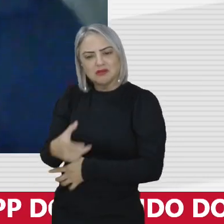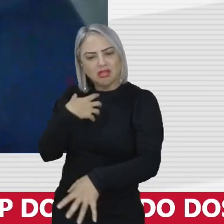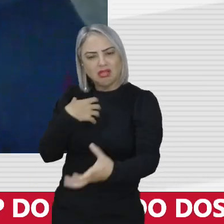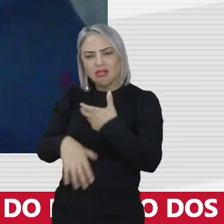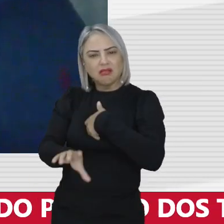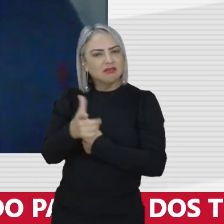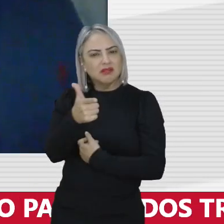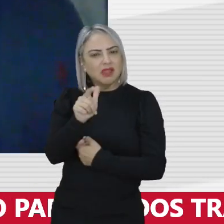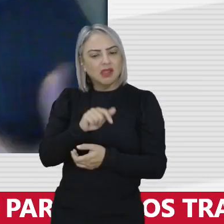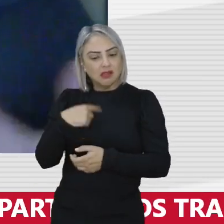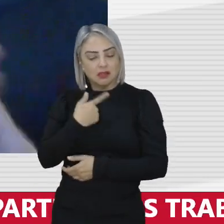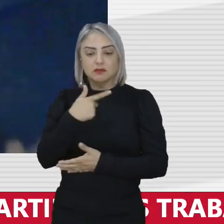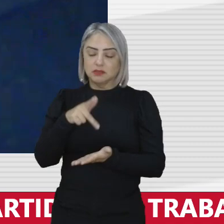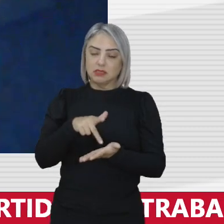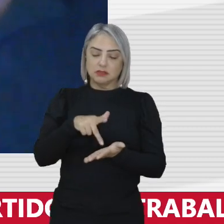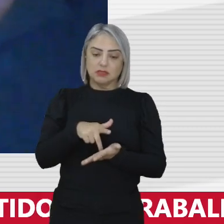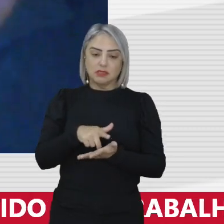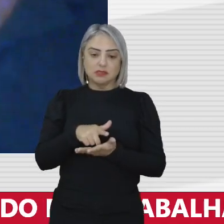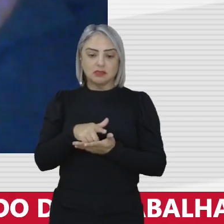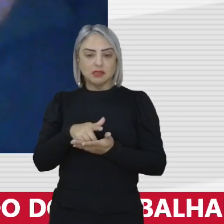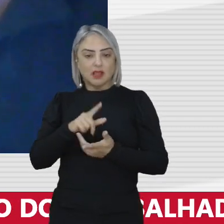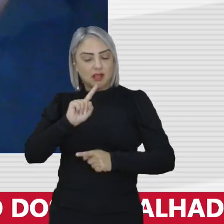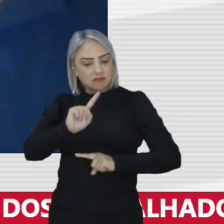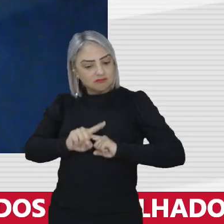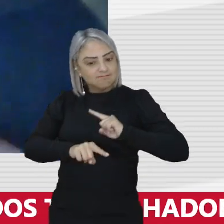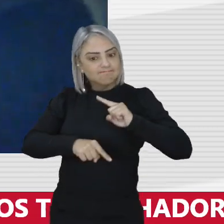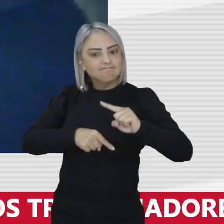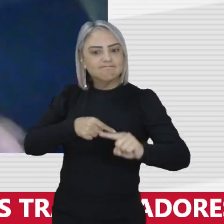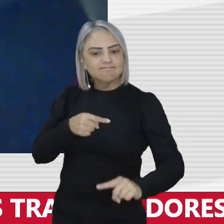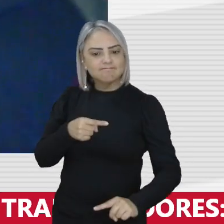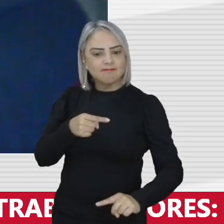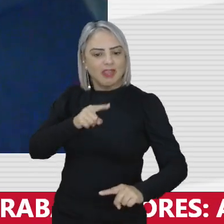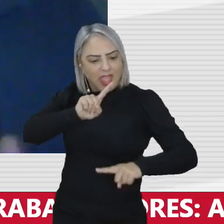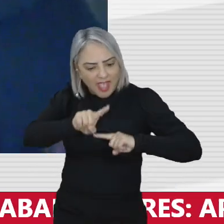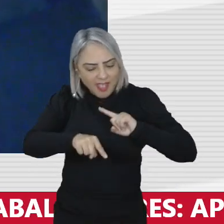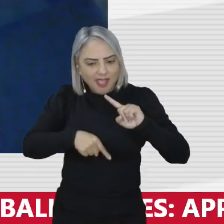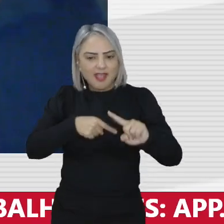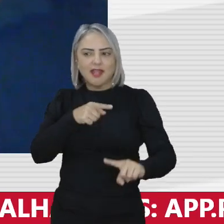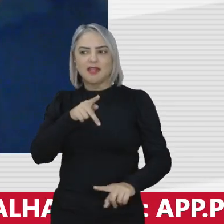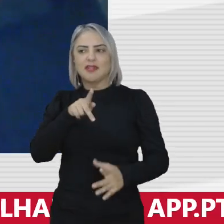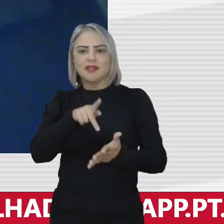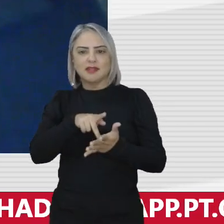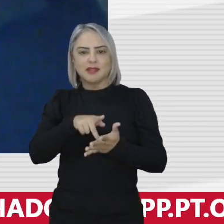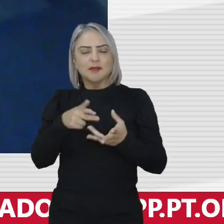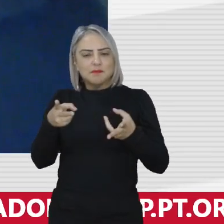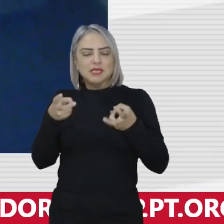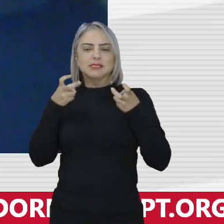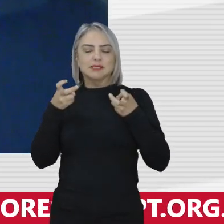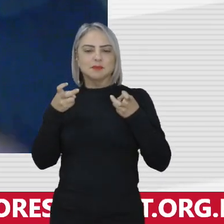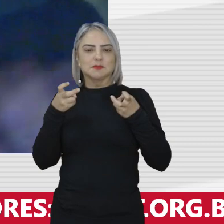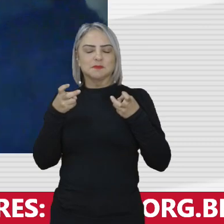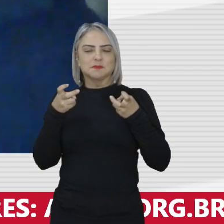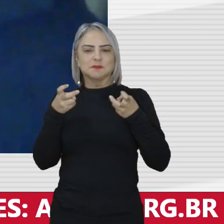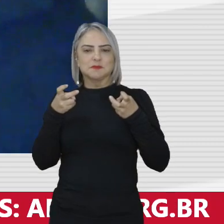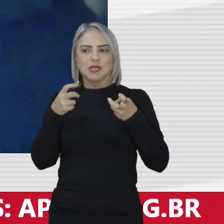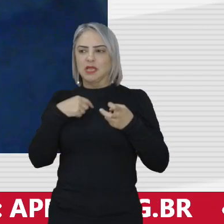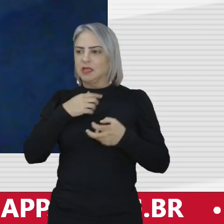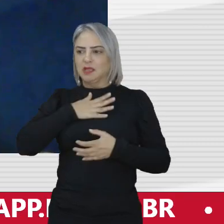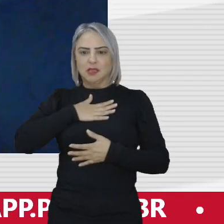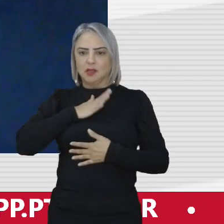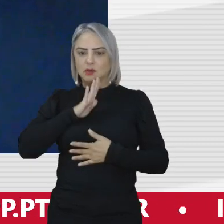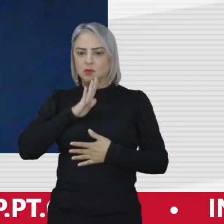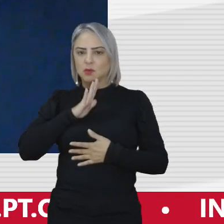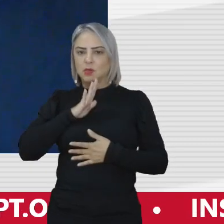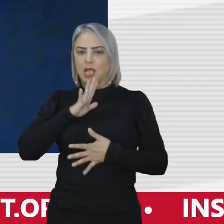verdade a grande virada é a virada realmente e aí veja como eu não quero aqui ser